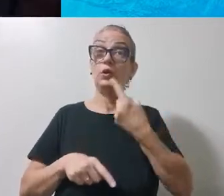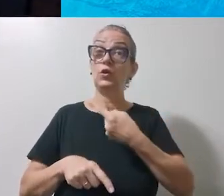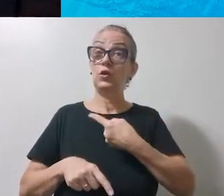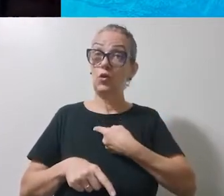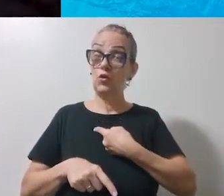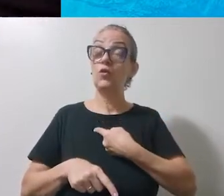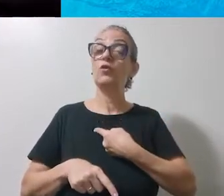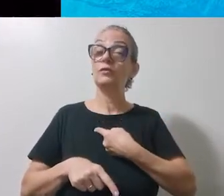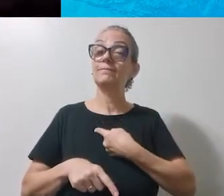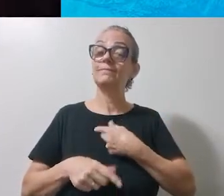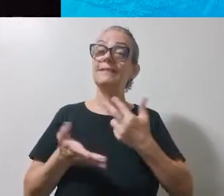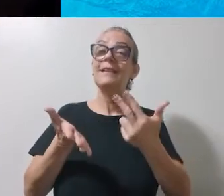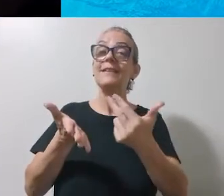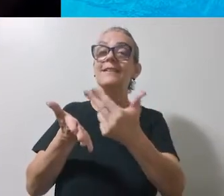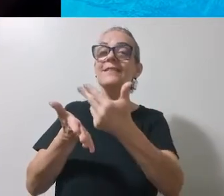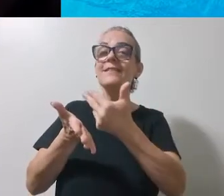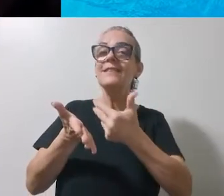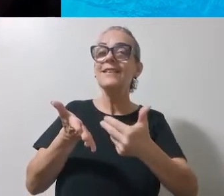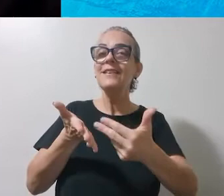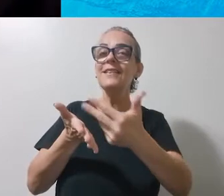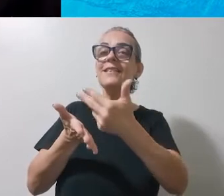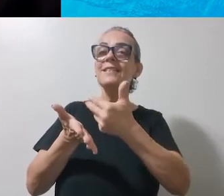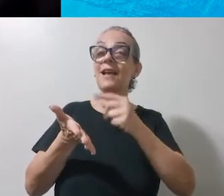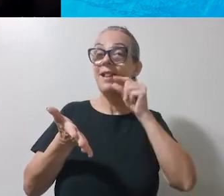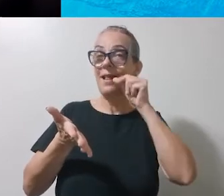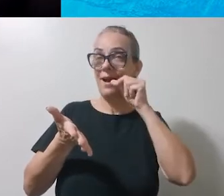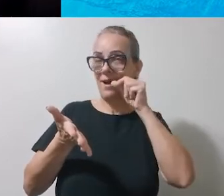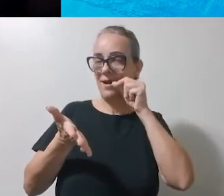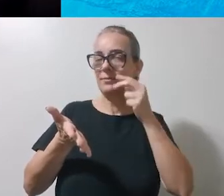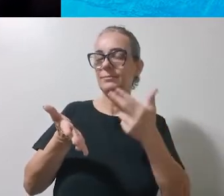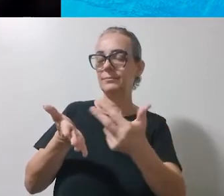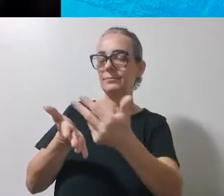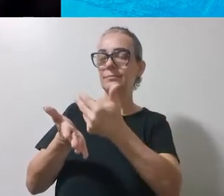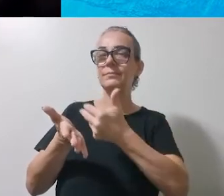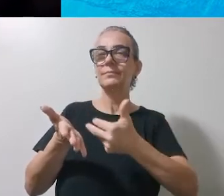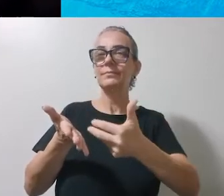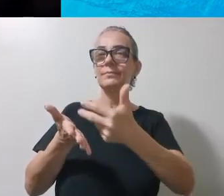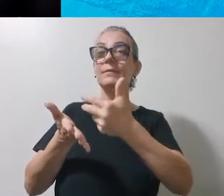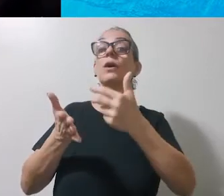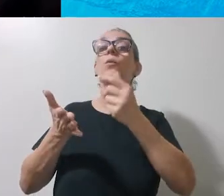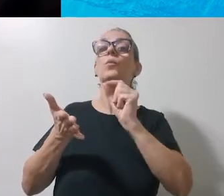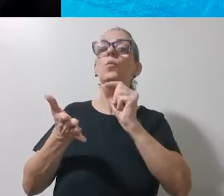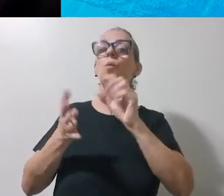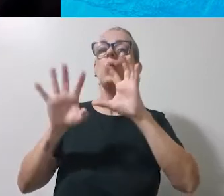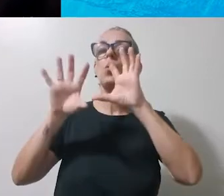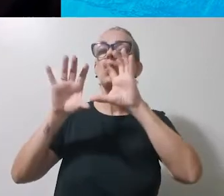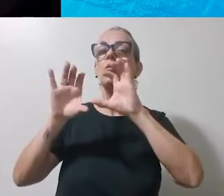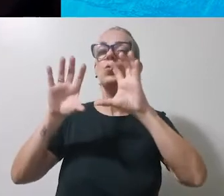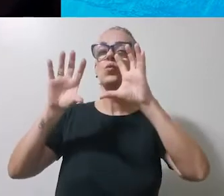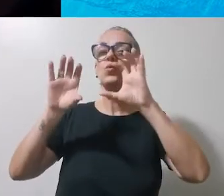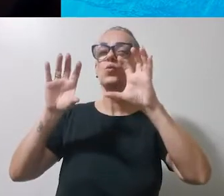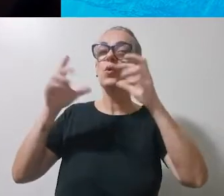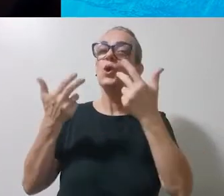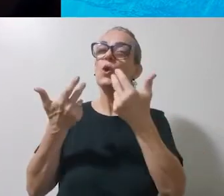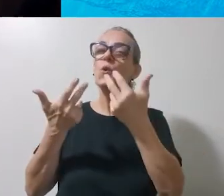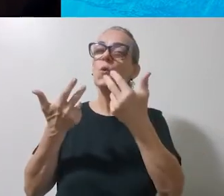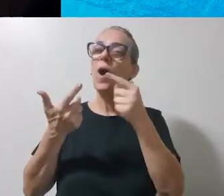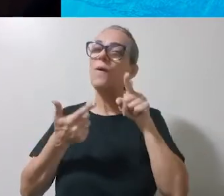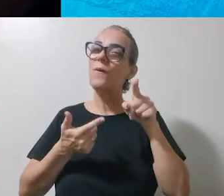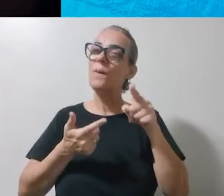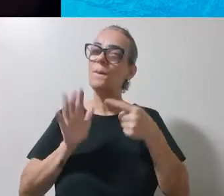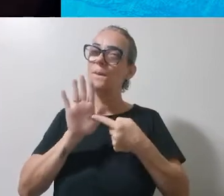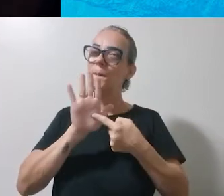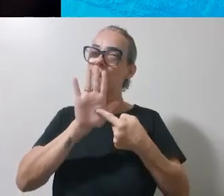desenhar com o lápis uma nuvem como essas aqui,